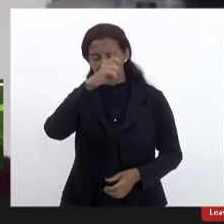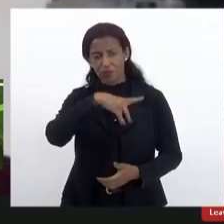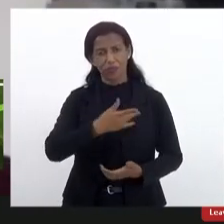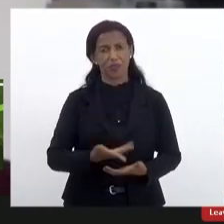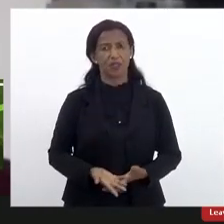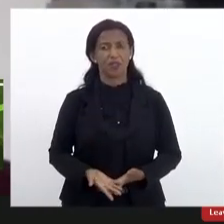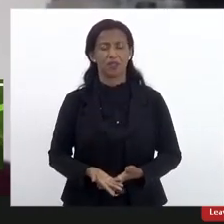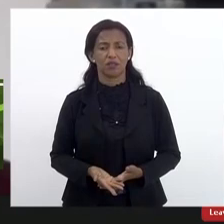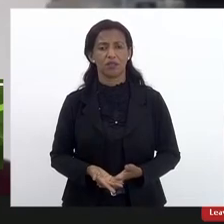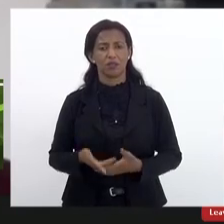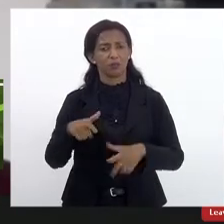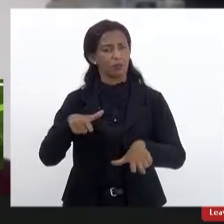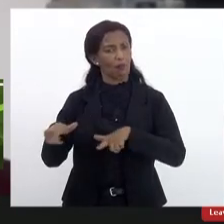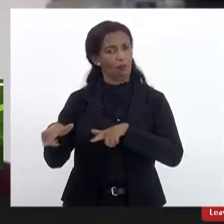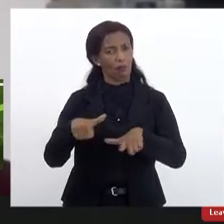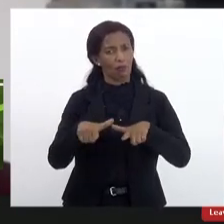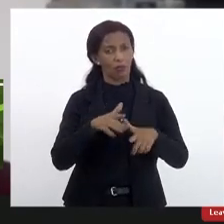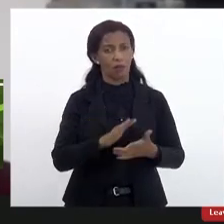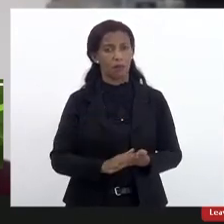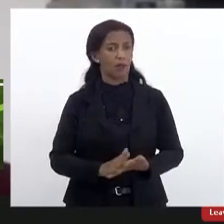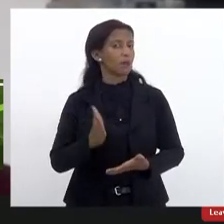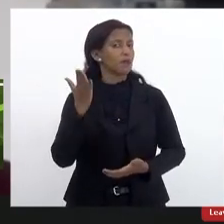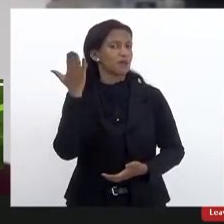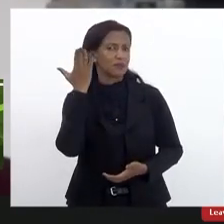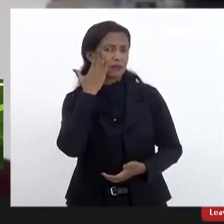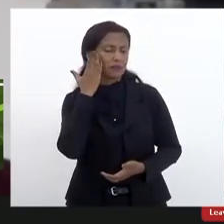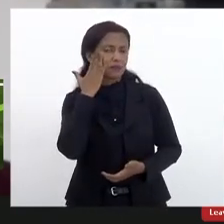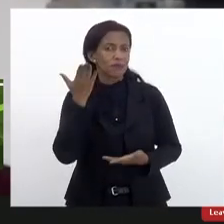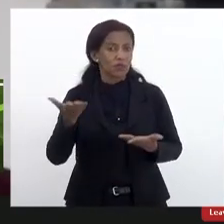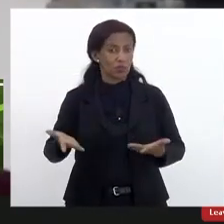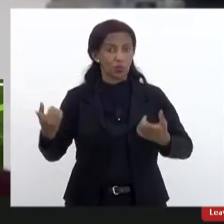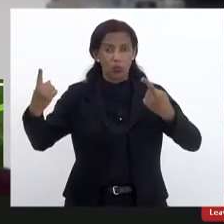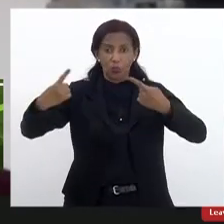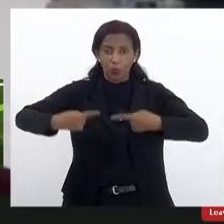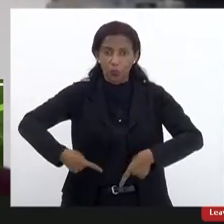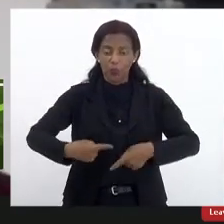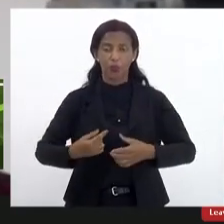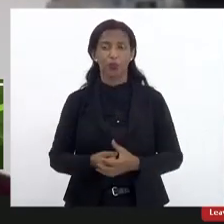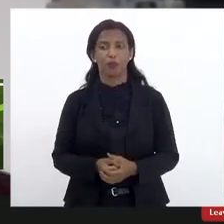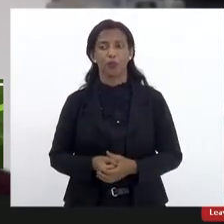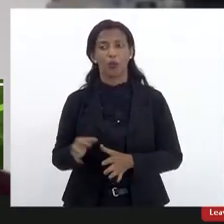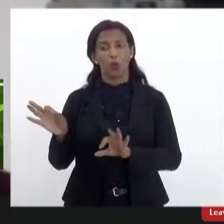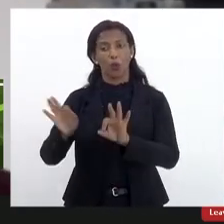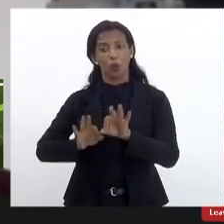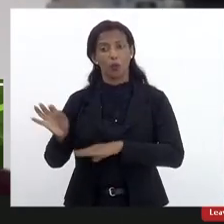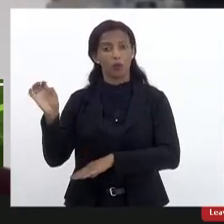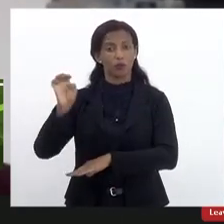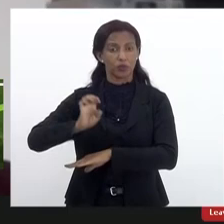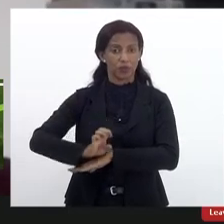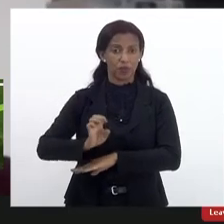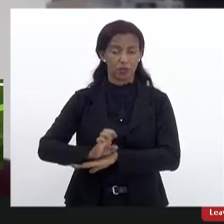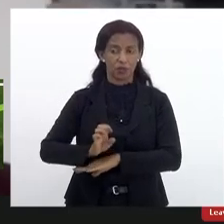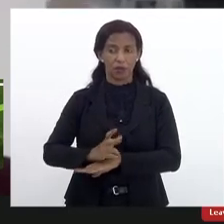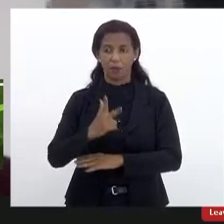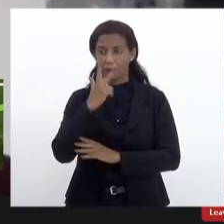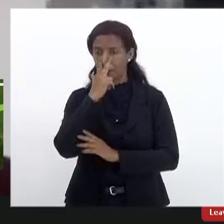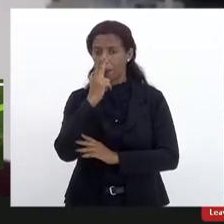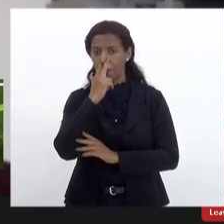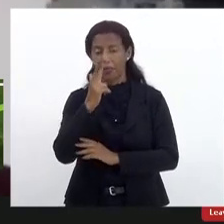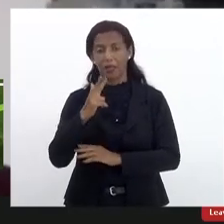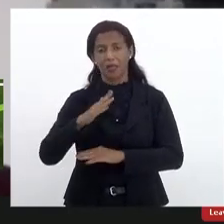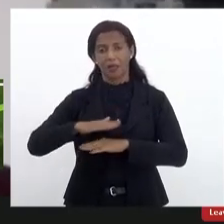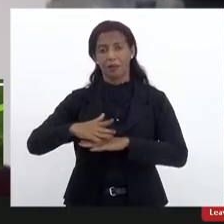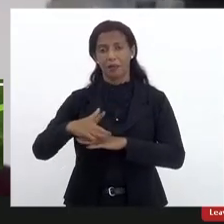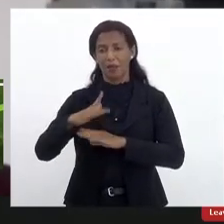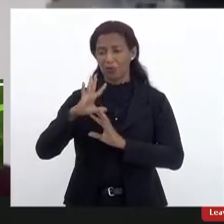difícil para todo mundo mas a gente está aí com o desafio o plano estadual parece mais longo que